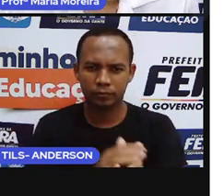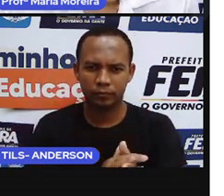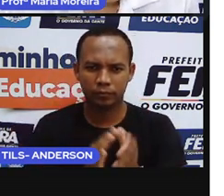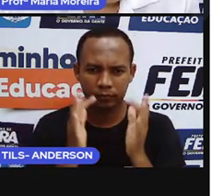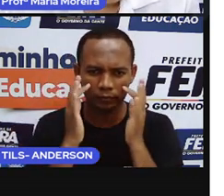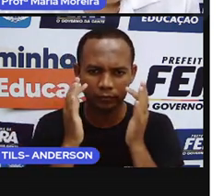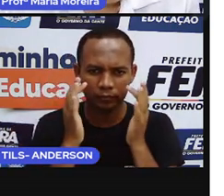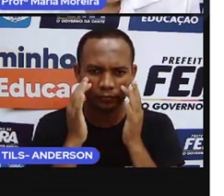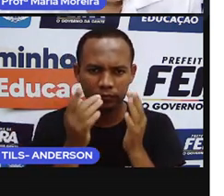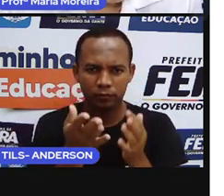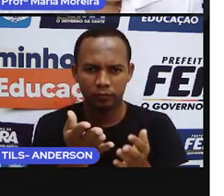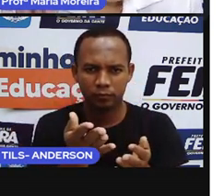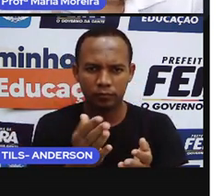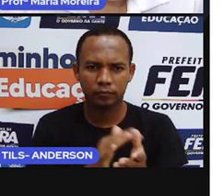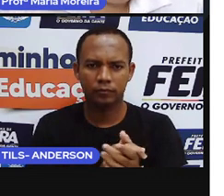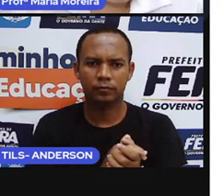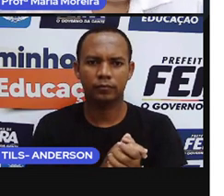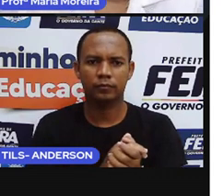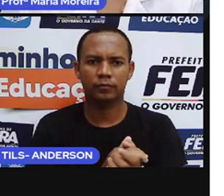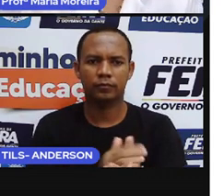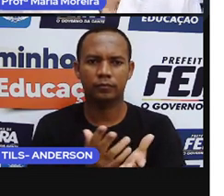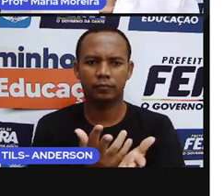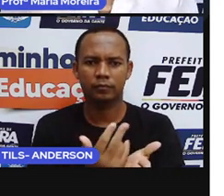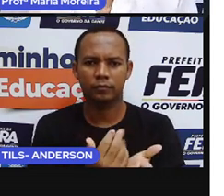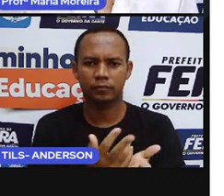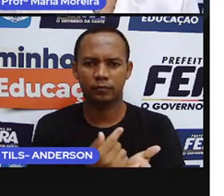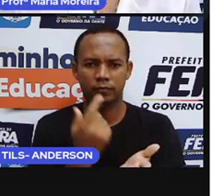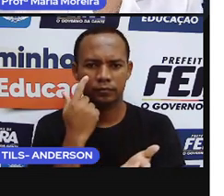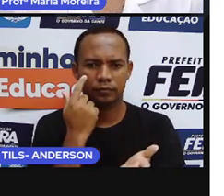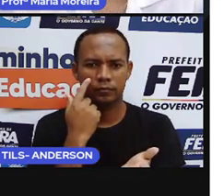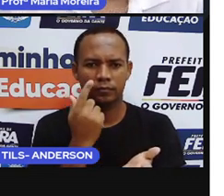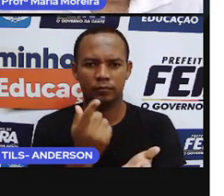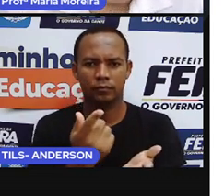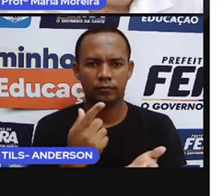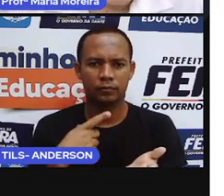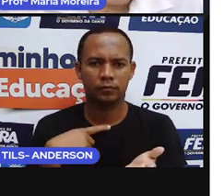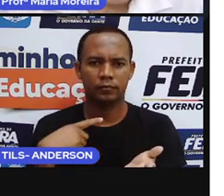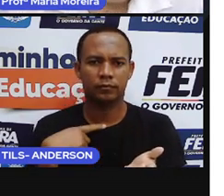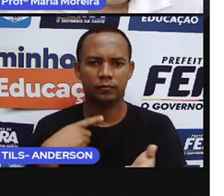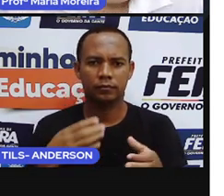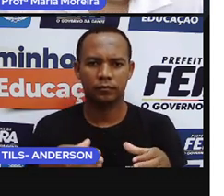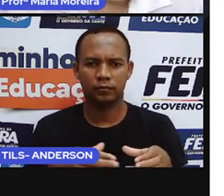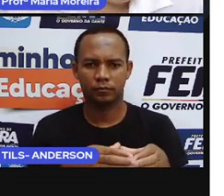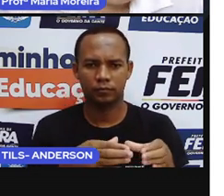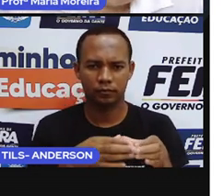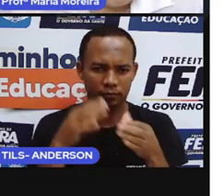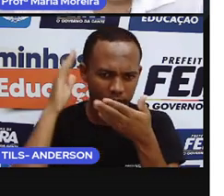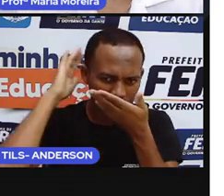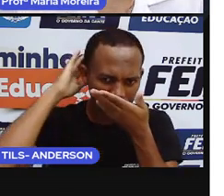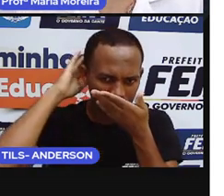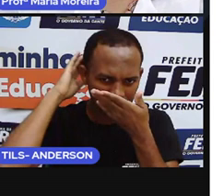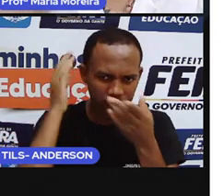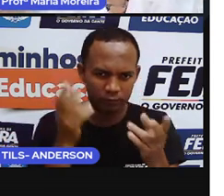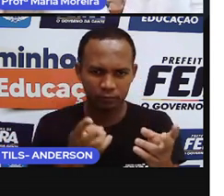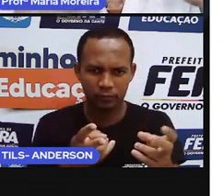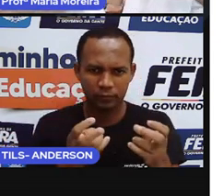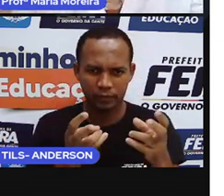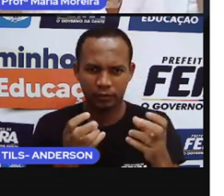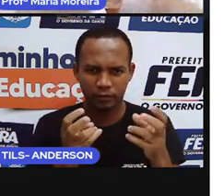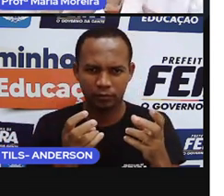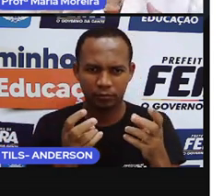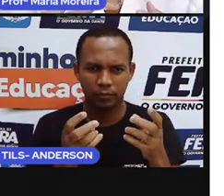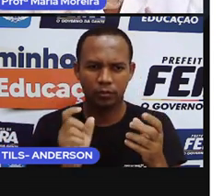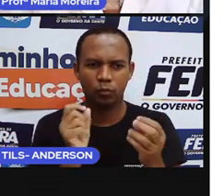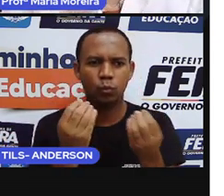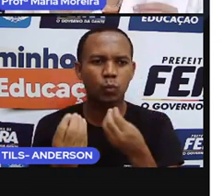bem a atenção. Nessa imagem aqui, que é uma imagem de indígena, vocês perceberam que os traços, a